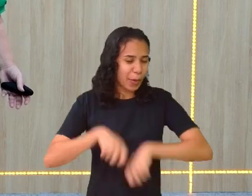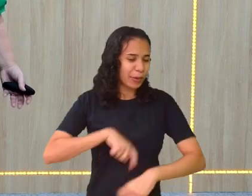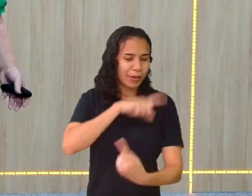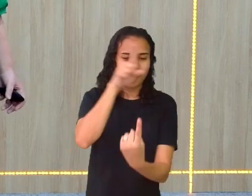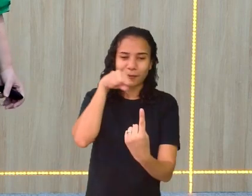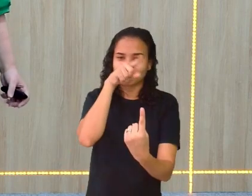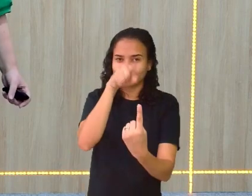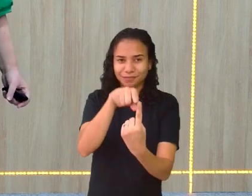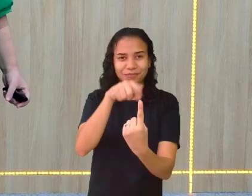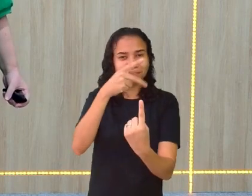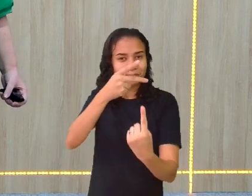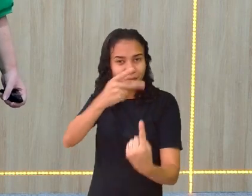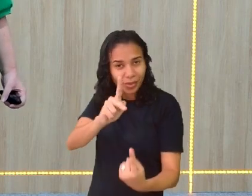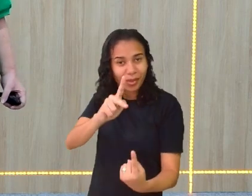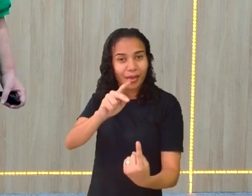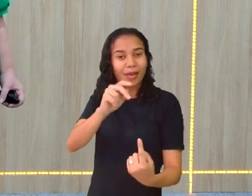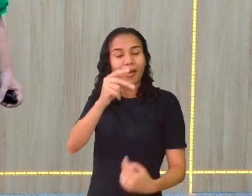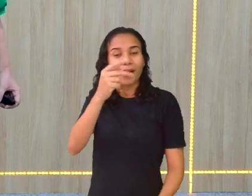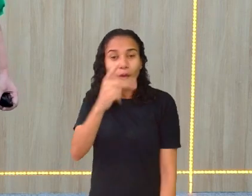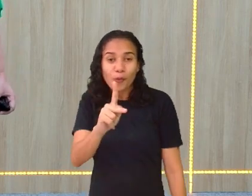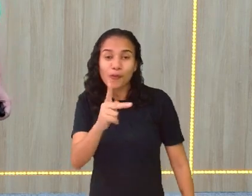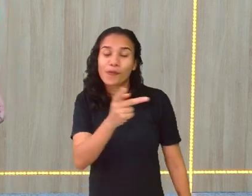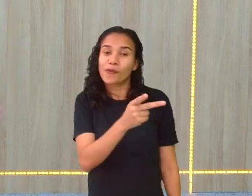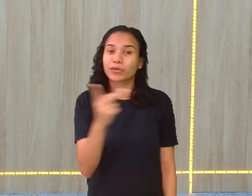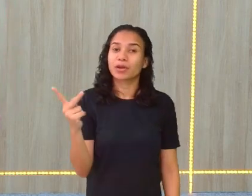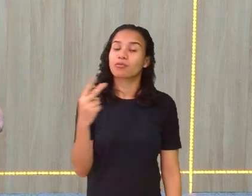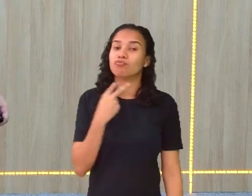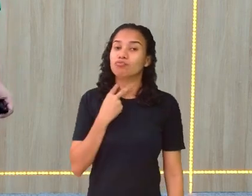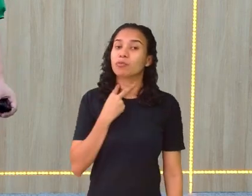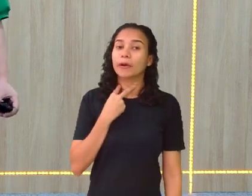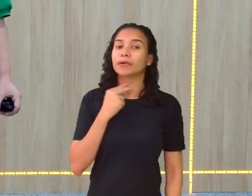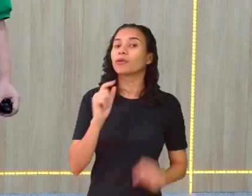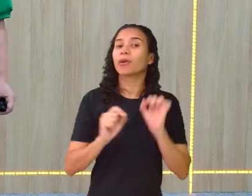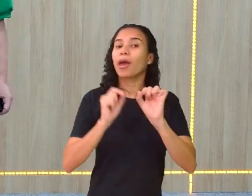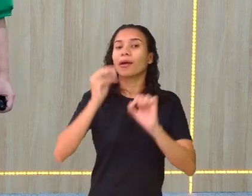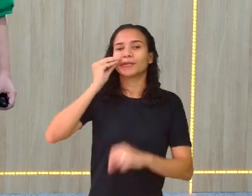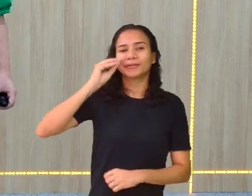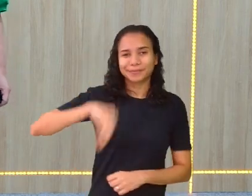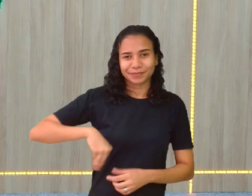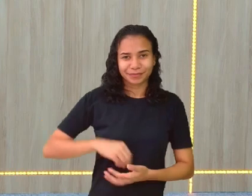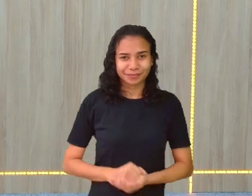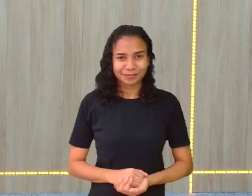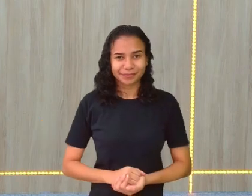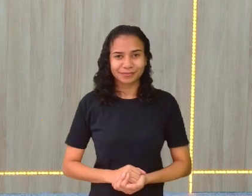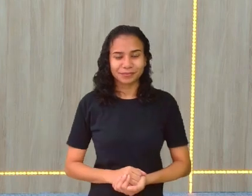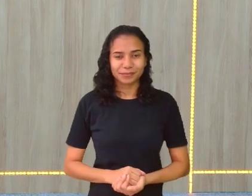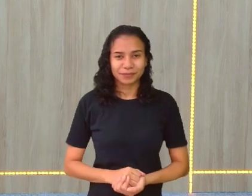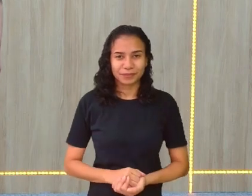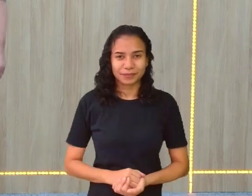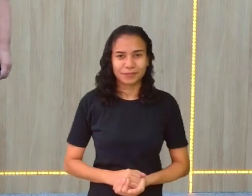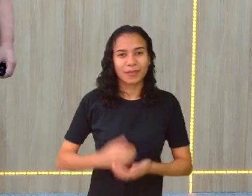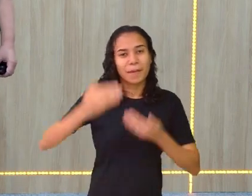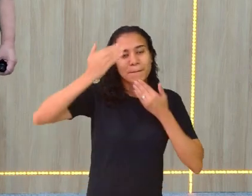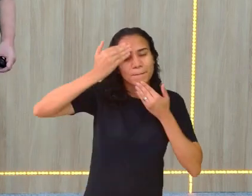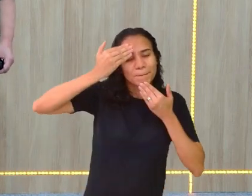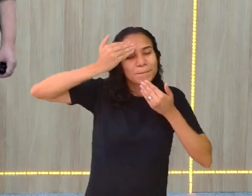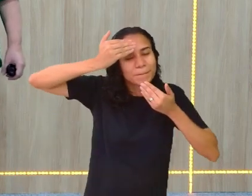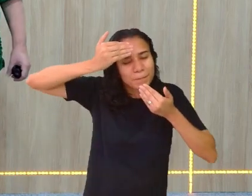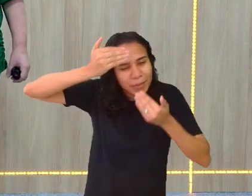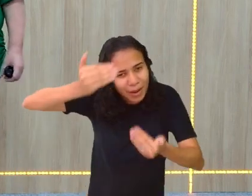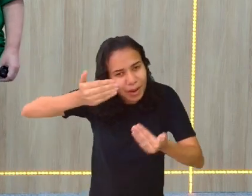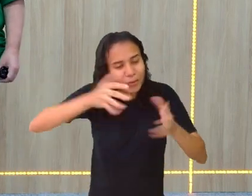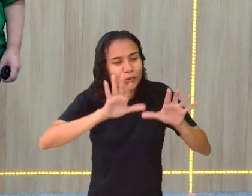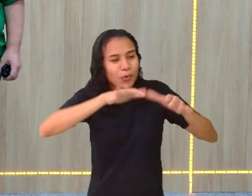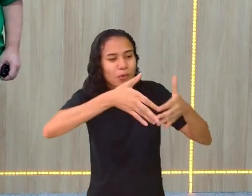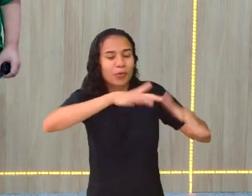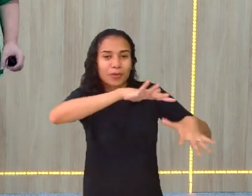um objetivo e a única coisa que vocês não podem fazer é desistir. Bom, muito obrigada à